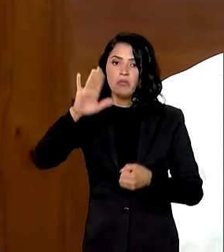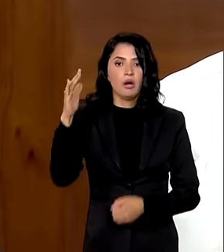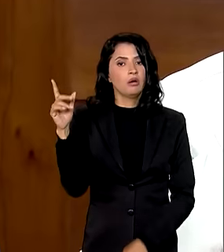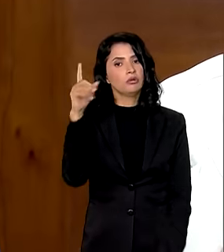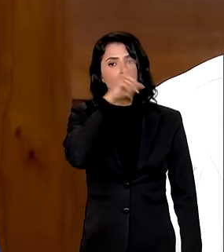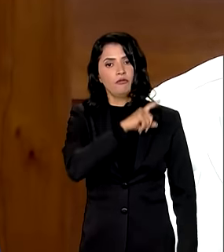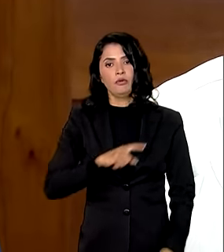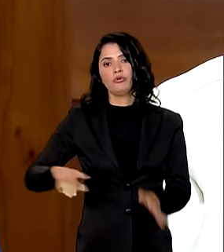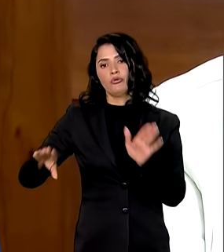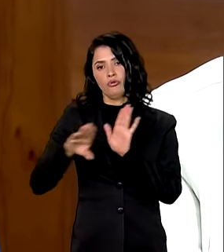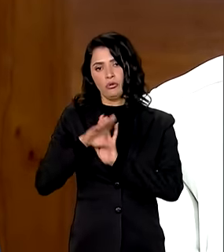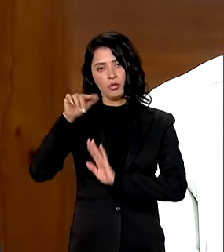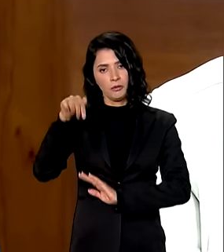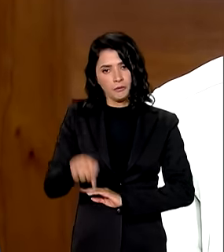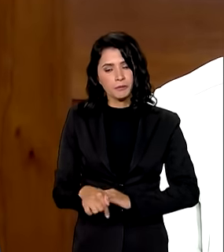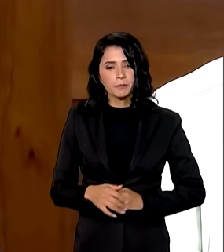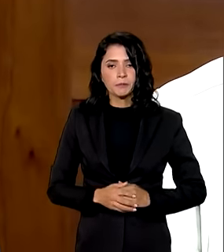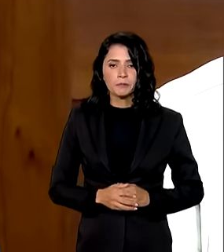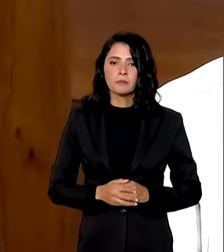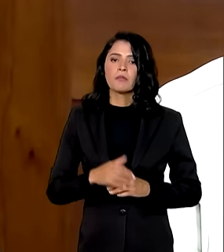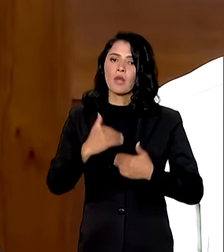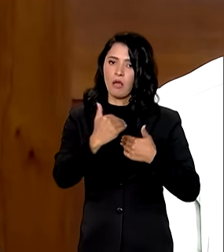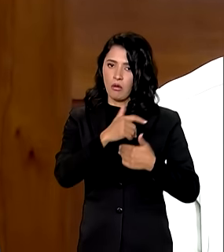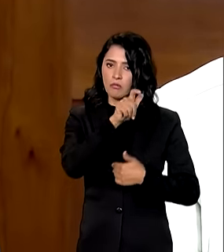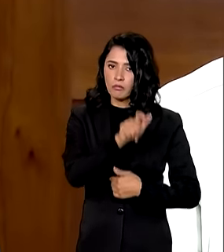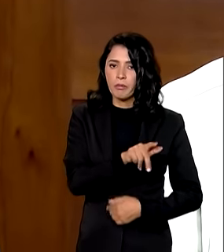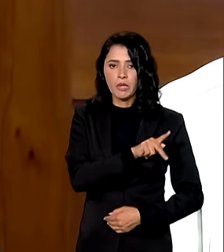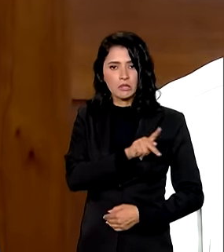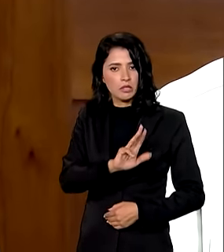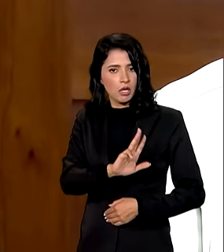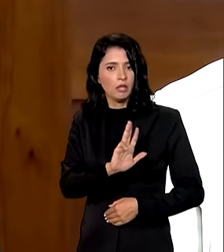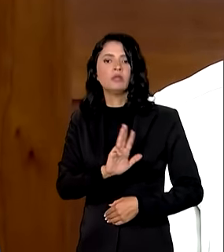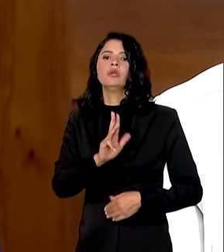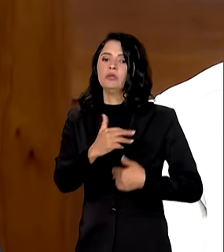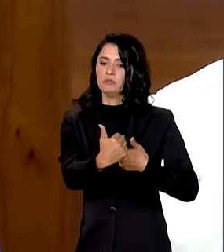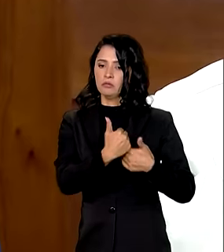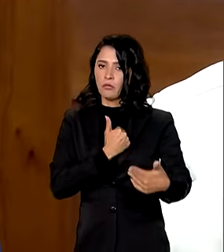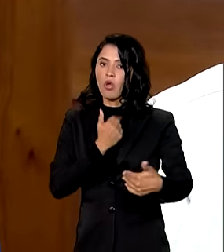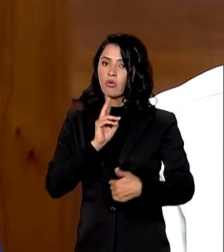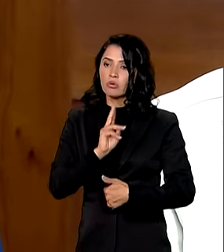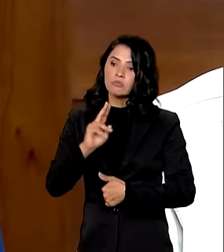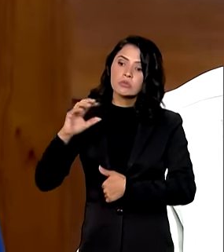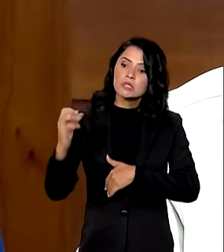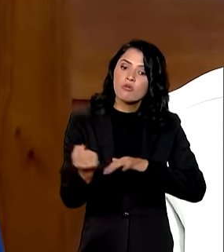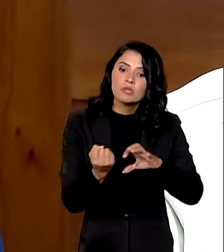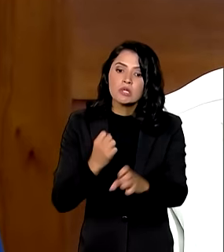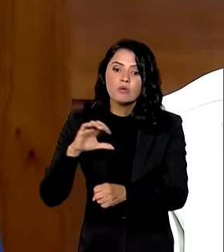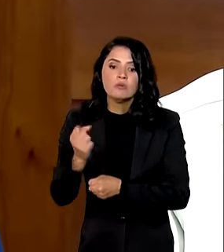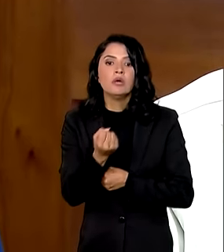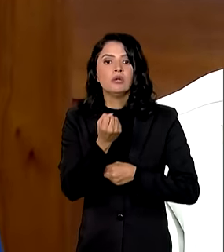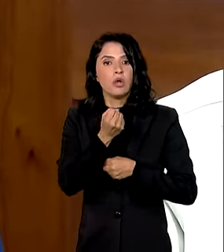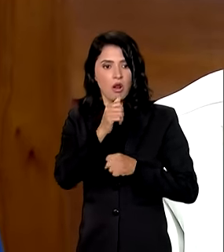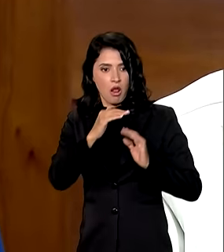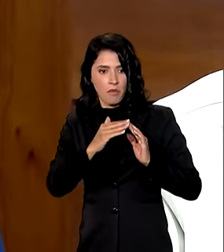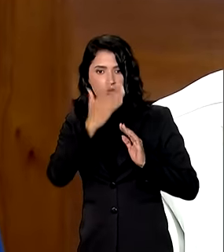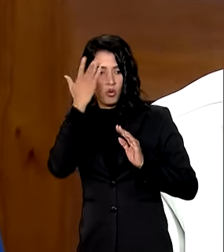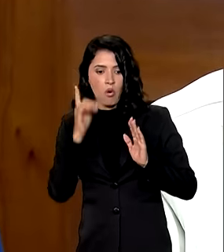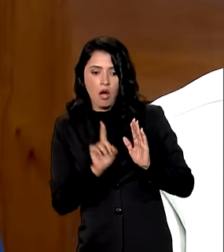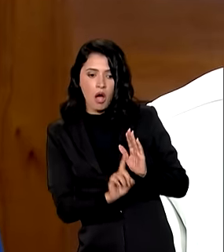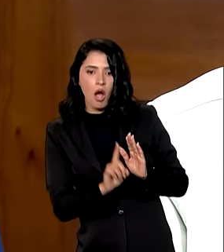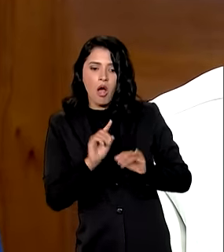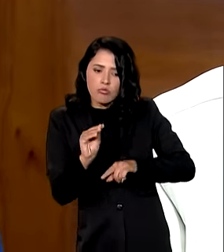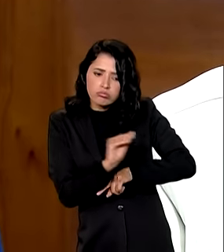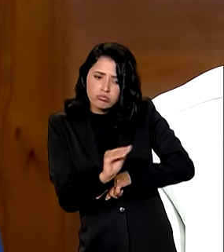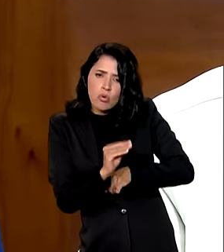de chegar aqui. Então essa é a recomendação do presidente, continuar salvando vidas, tratando bem dos abrigados,